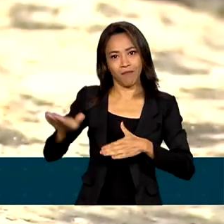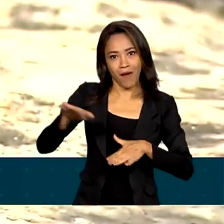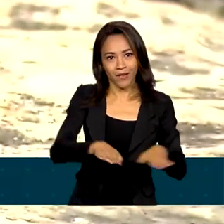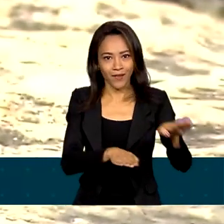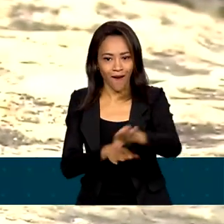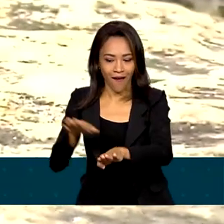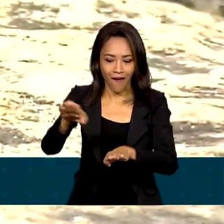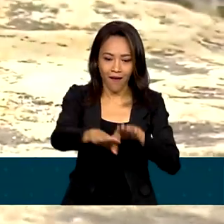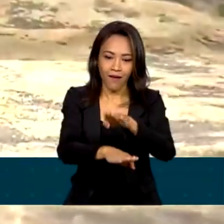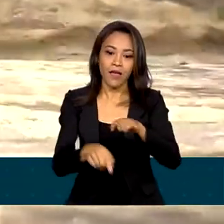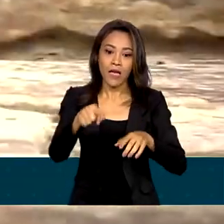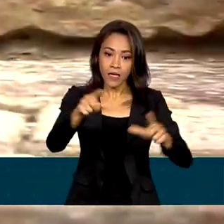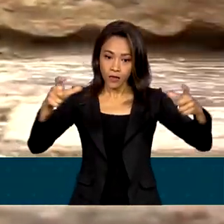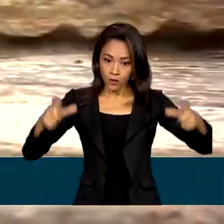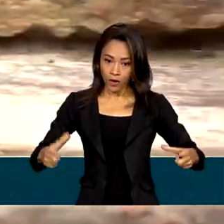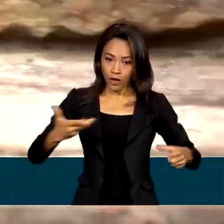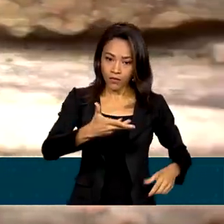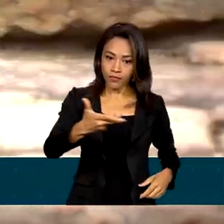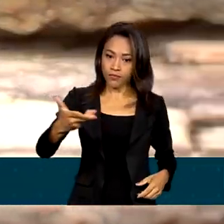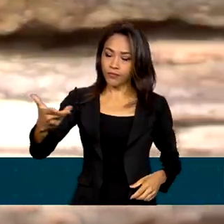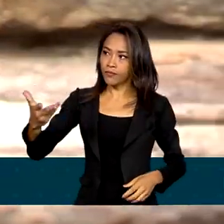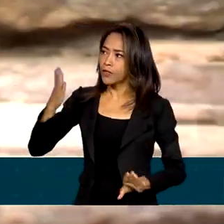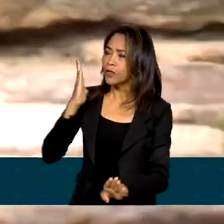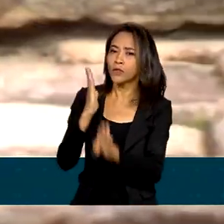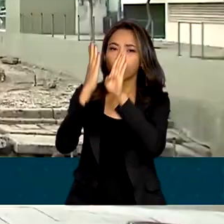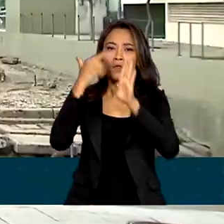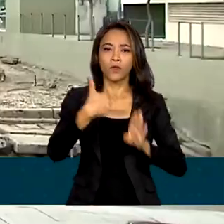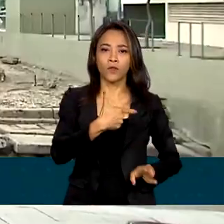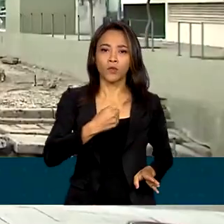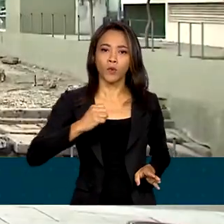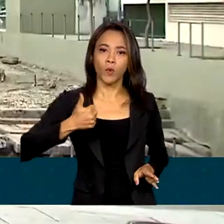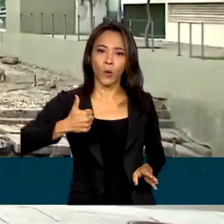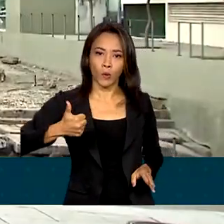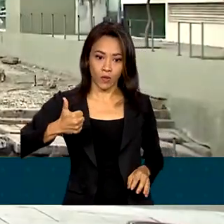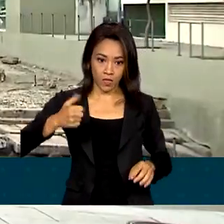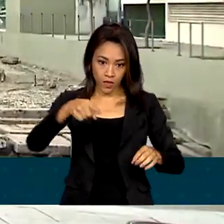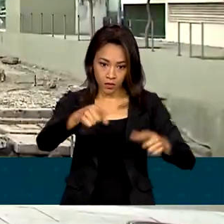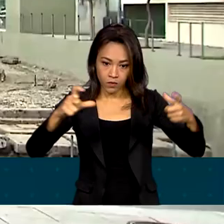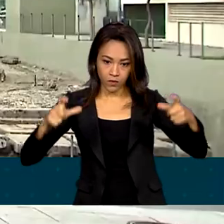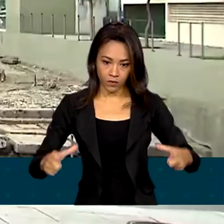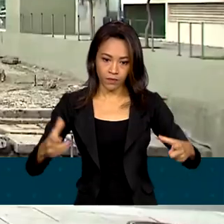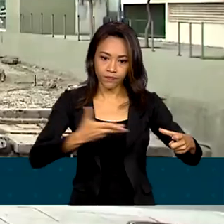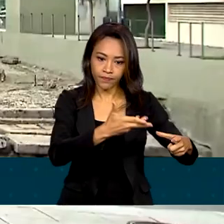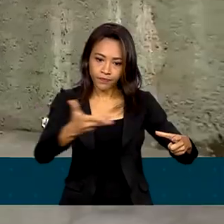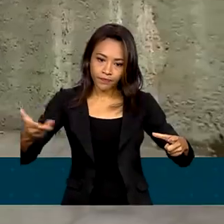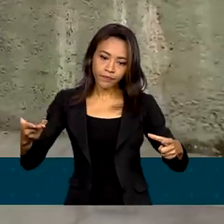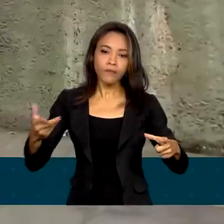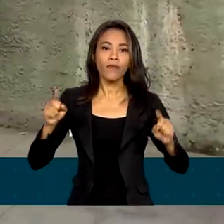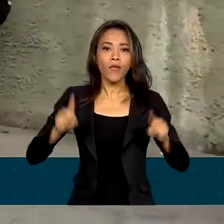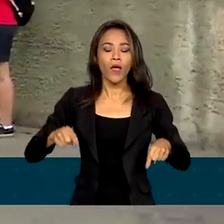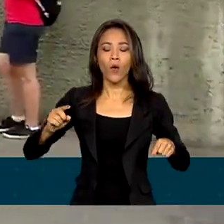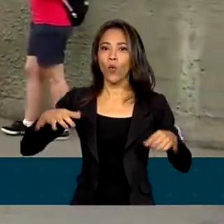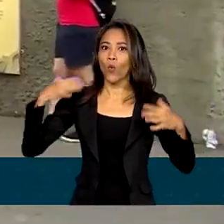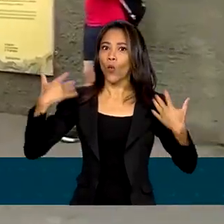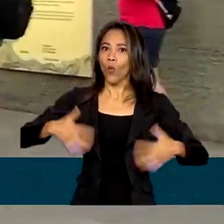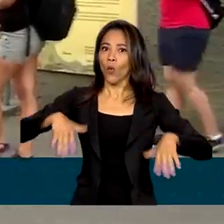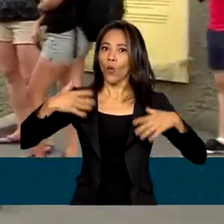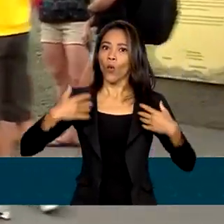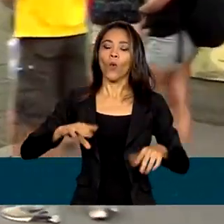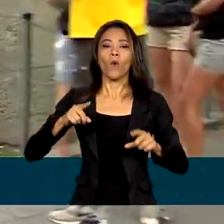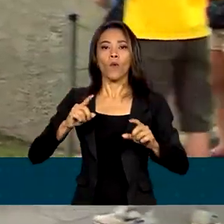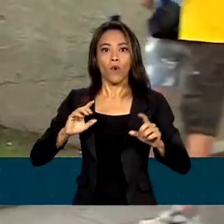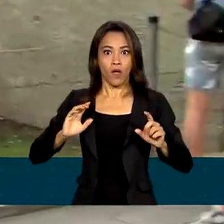As ruínas do antigo porto foram descobertas em 2011. O Cais do Valongo é considerado o maior ponto de